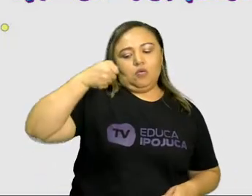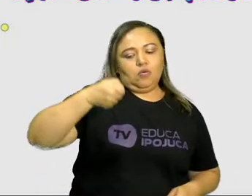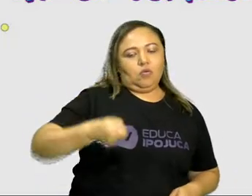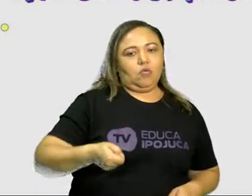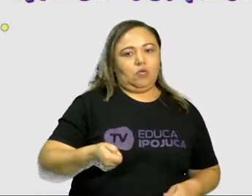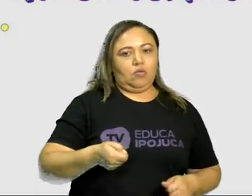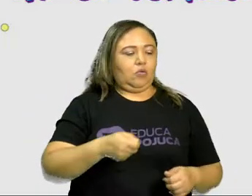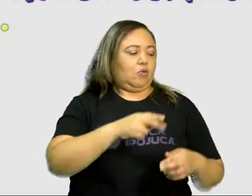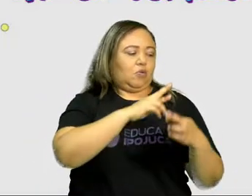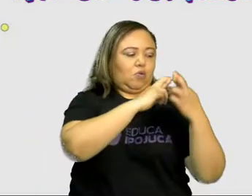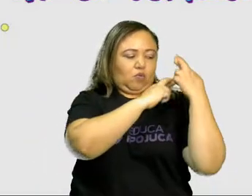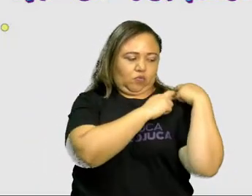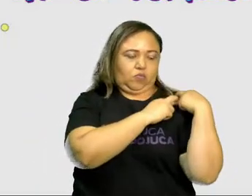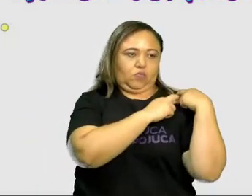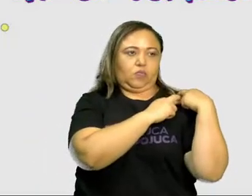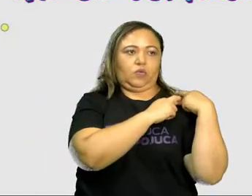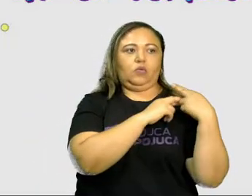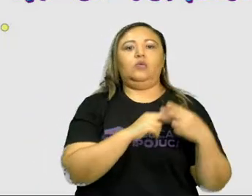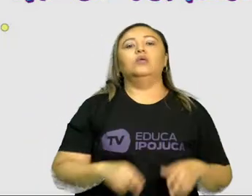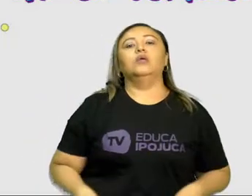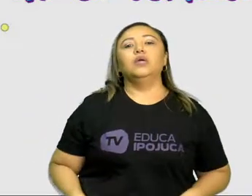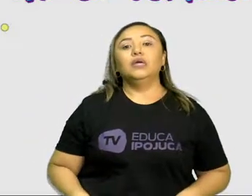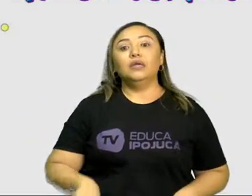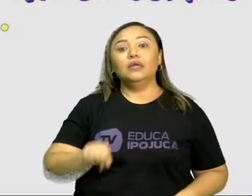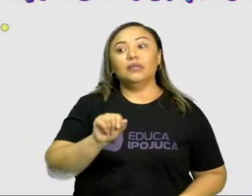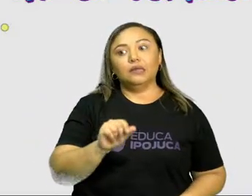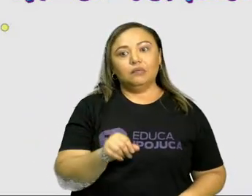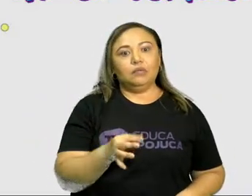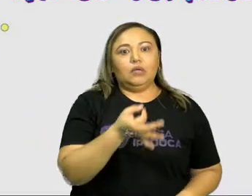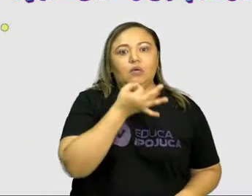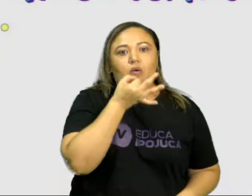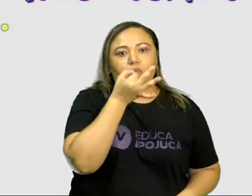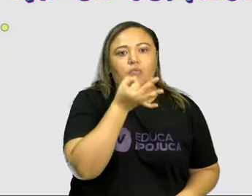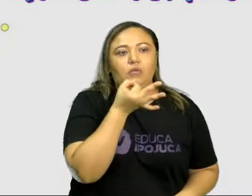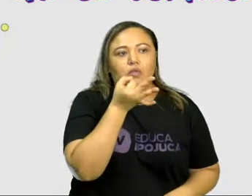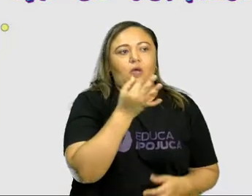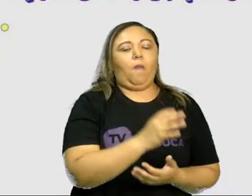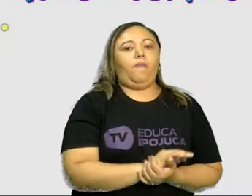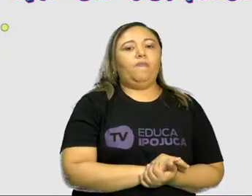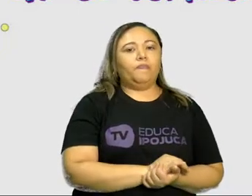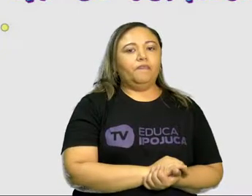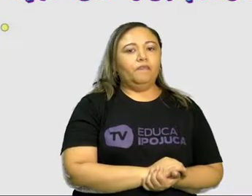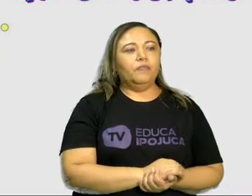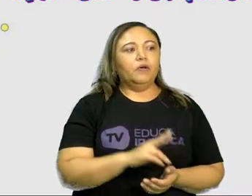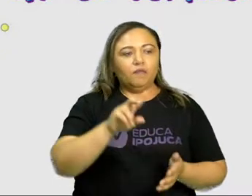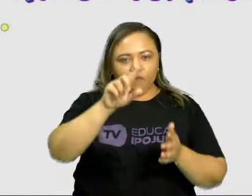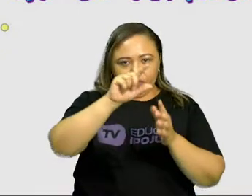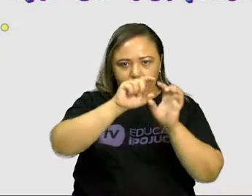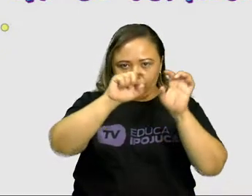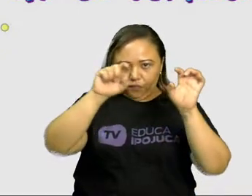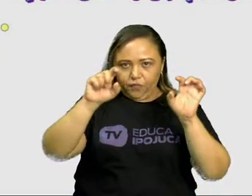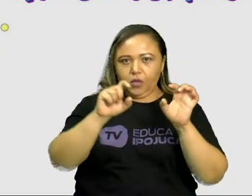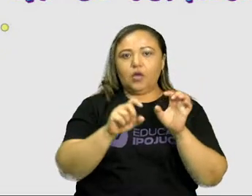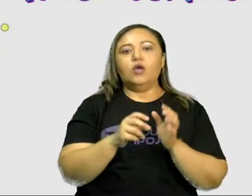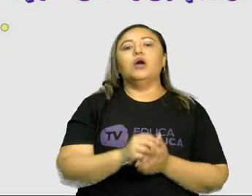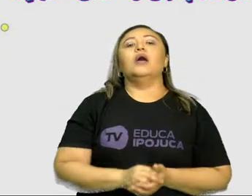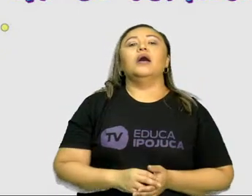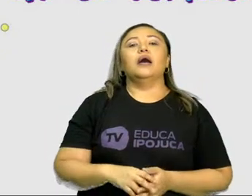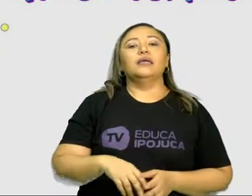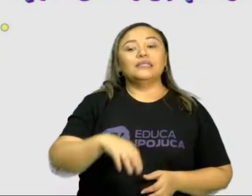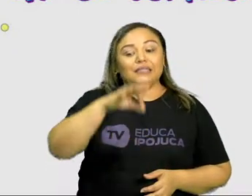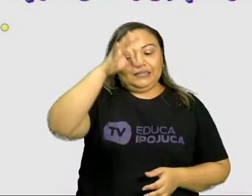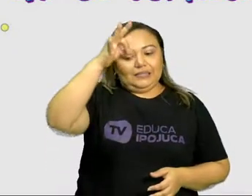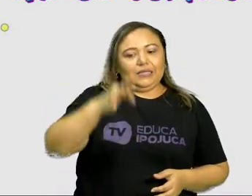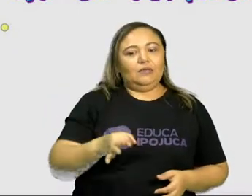marca um posicionamento de quem está falando. Vamos ver as duas últimas. Com certeza a